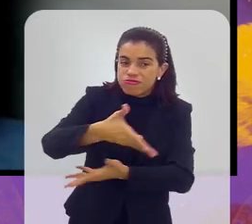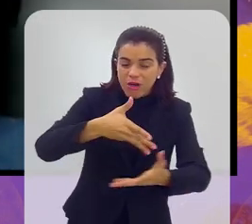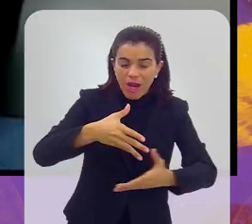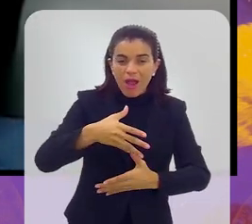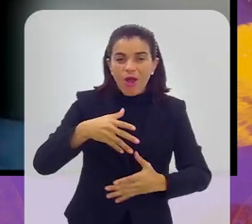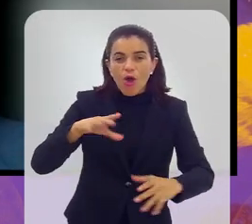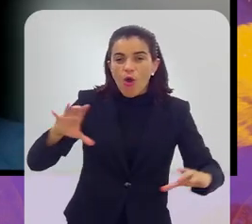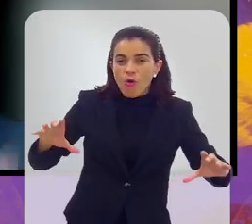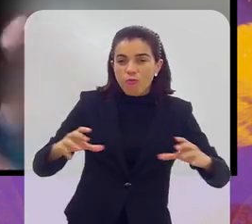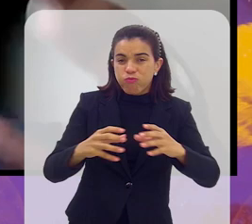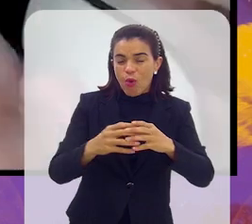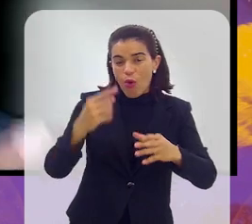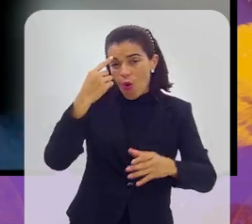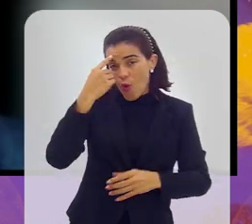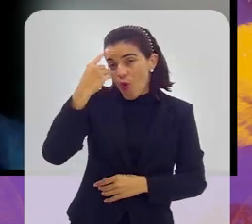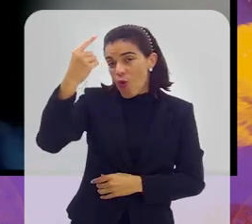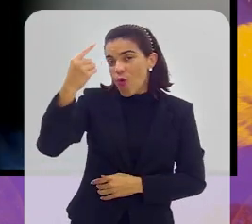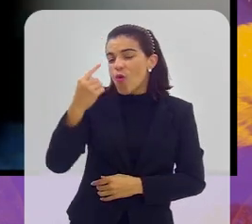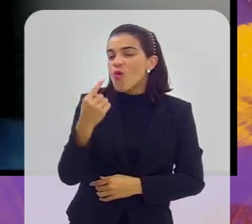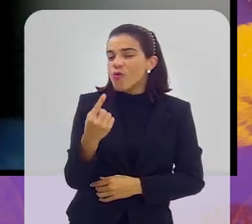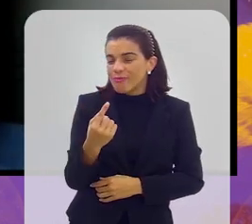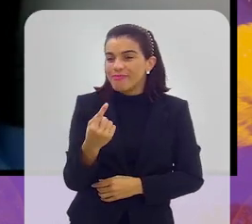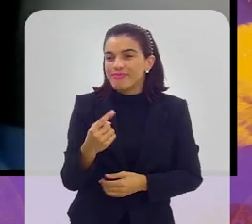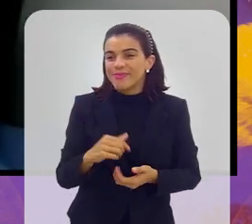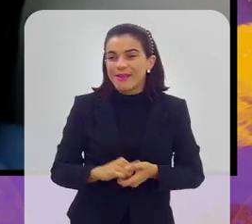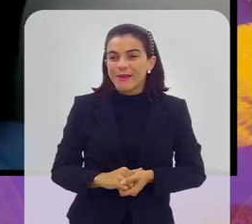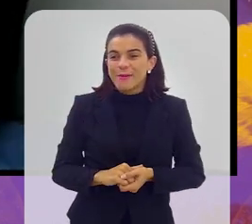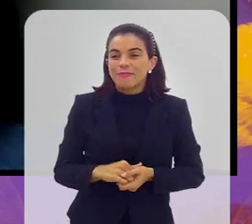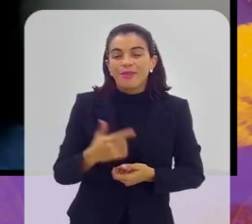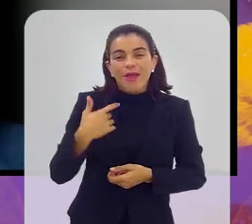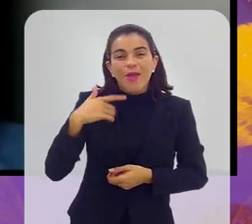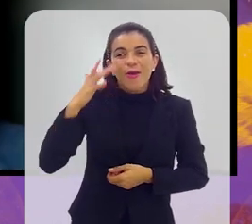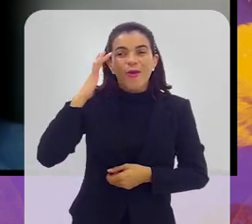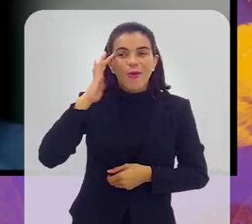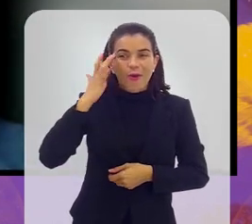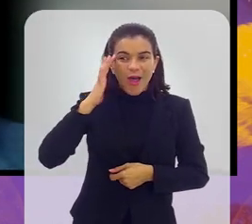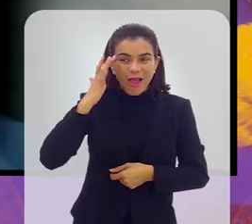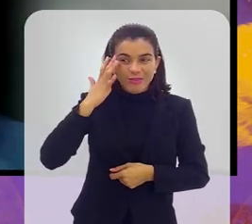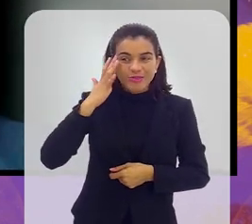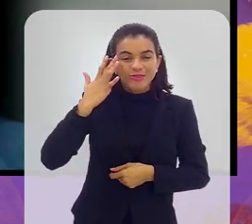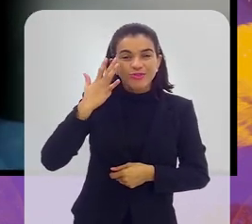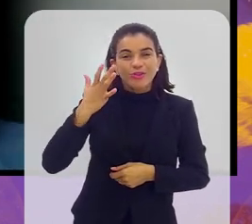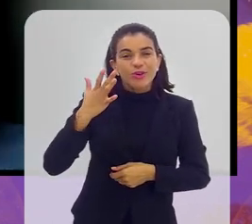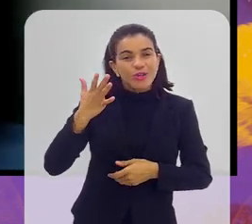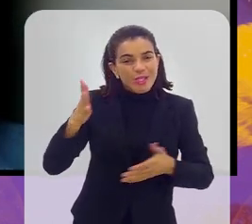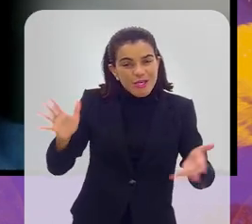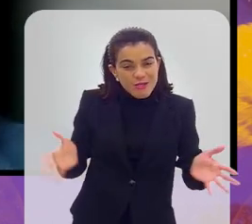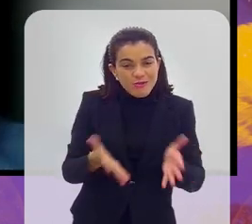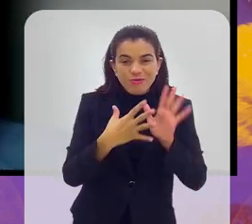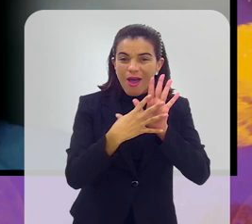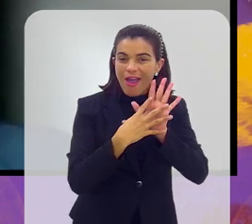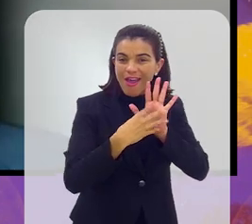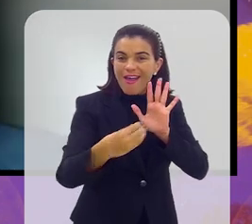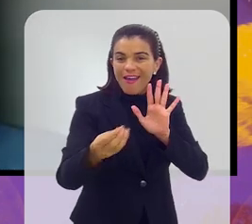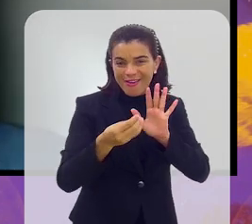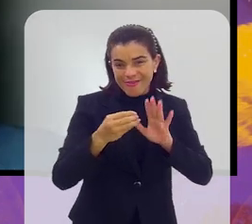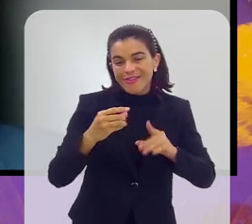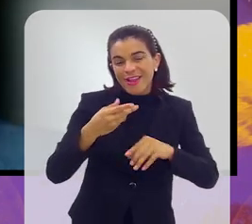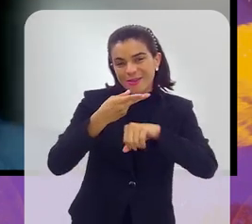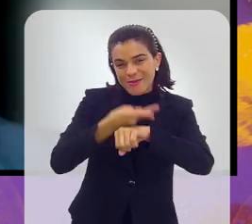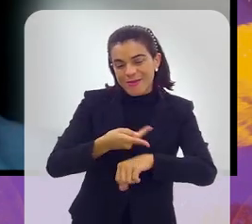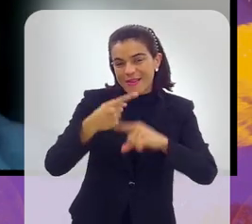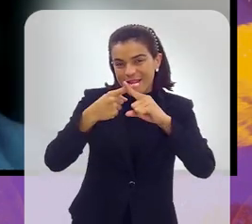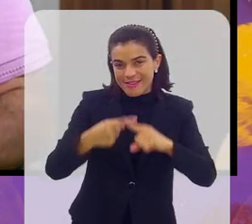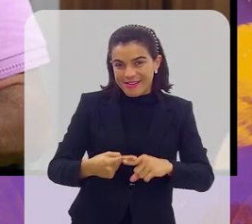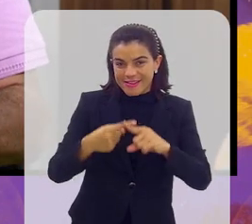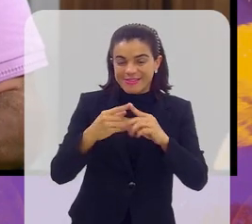um espírito coletivo que leva essas favelas para um caminho em comum. Então, acho que isso acaba respingando diretamente na Taça das